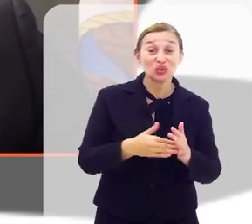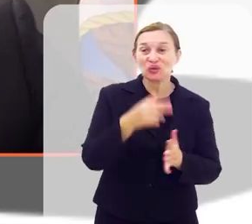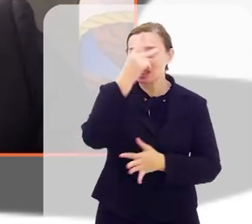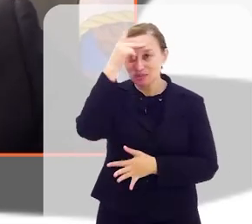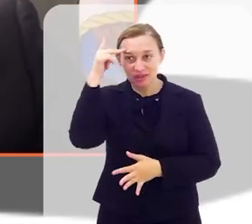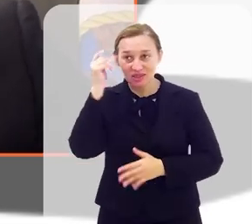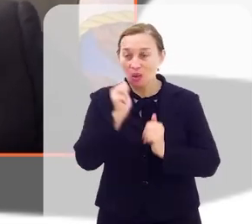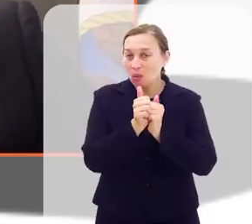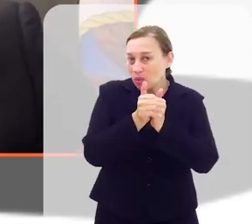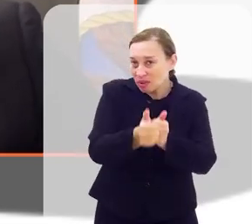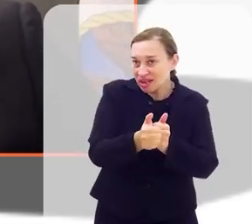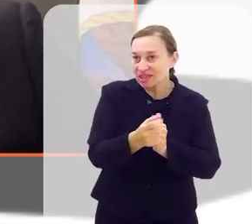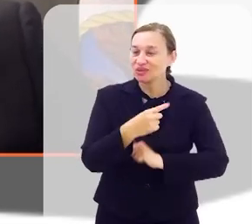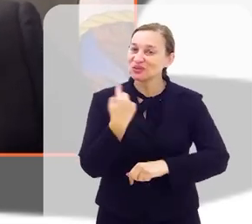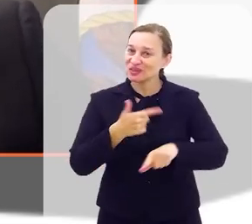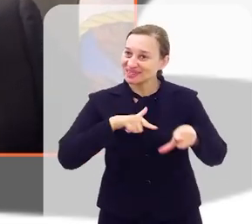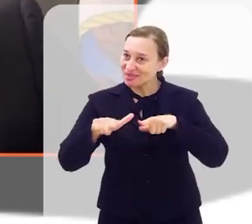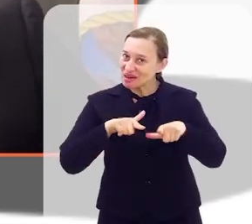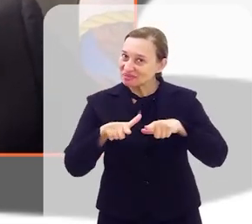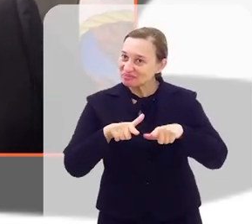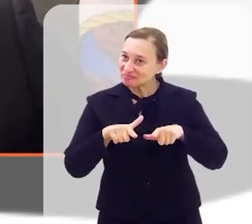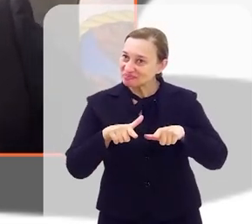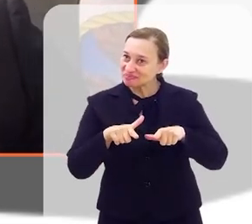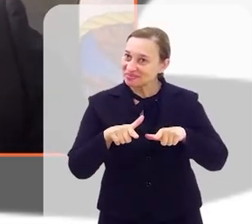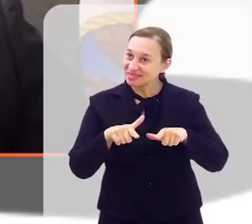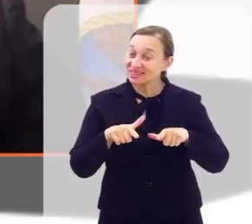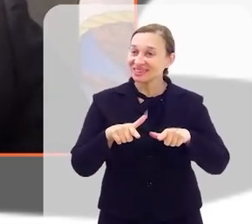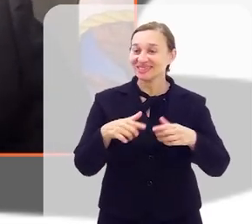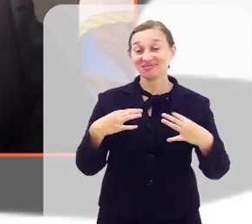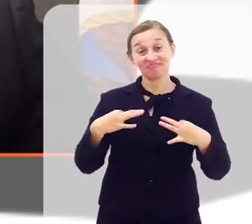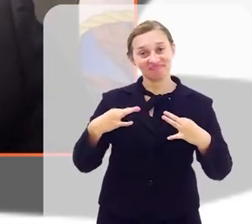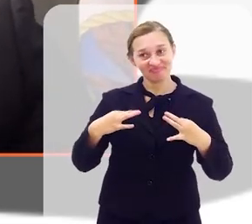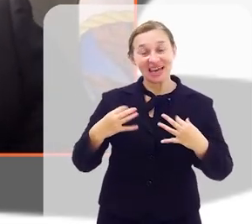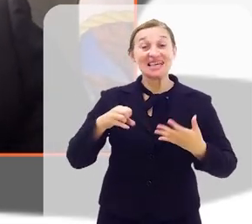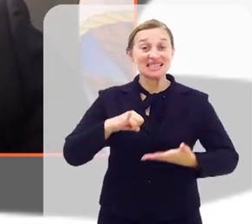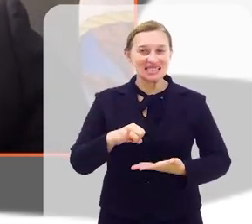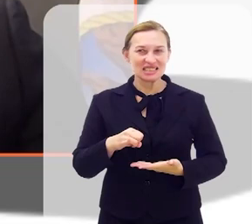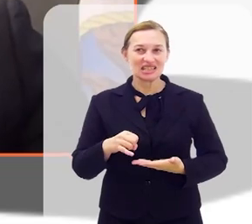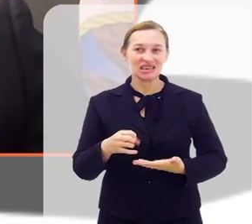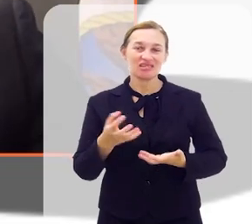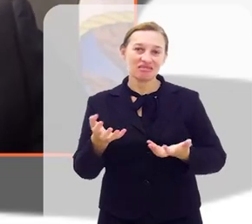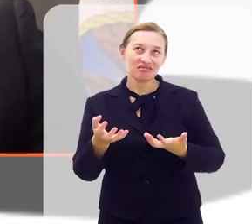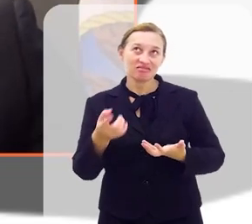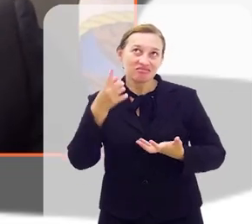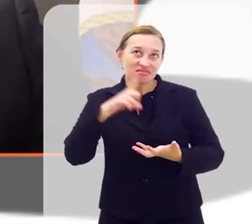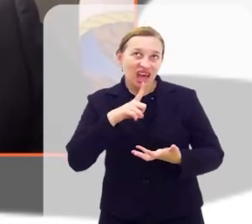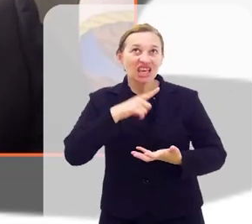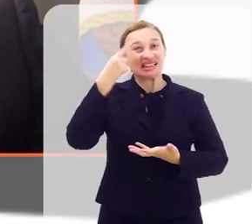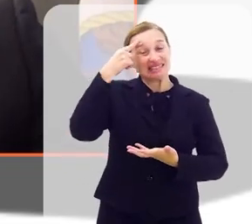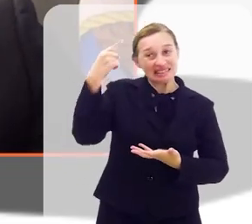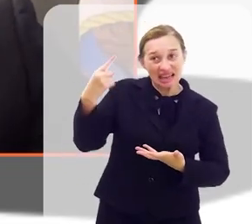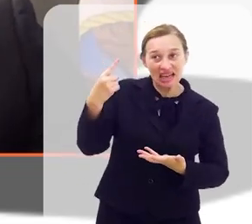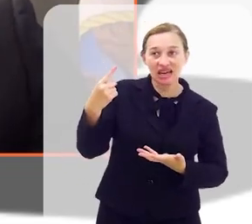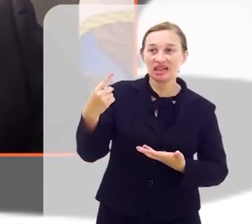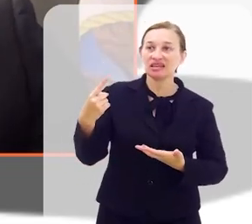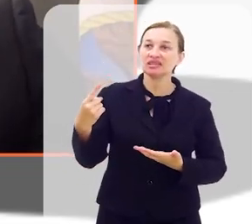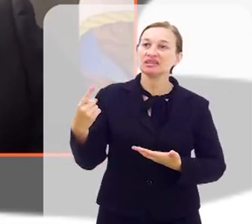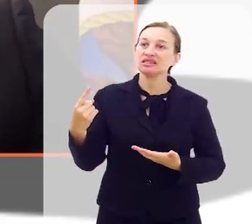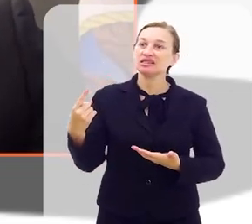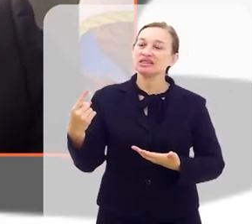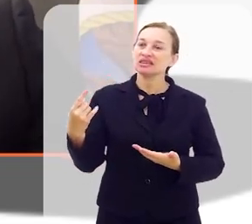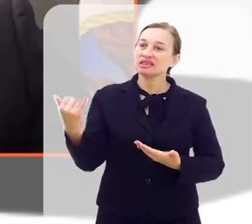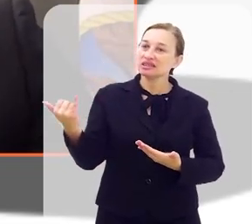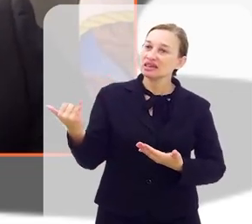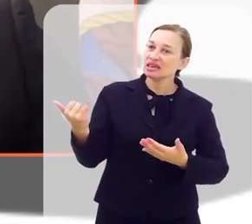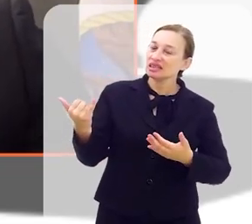as pessoas que têm acompanhado o nosso mandato e se colocar à disposição. Se caso alguém tenha alguma ideia, quer contar com o